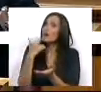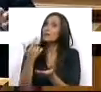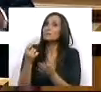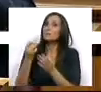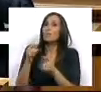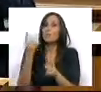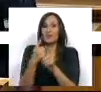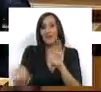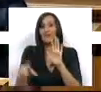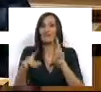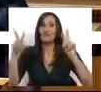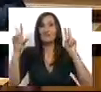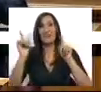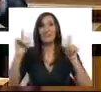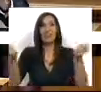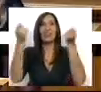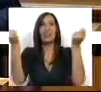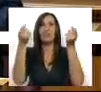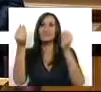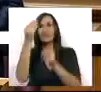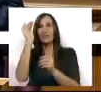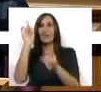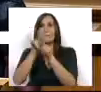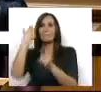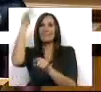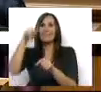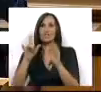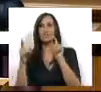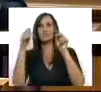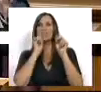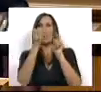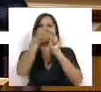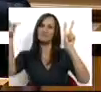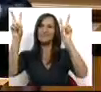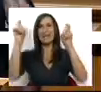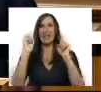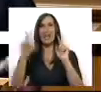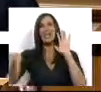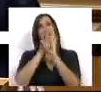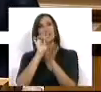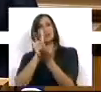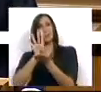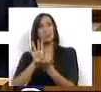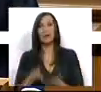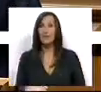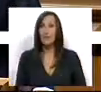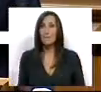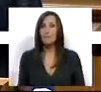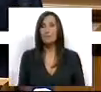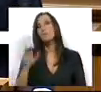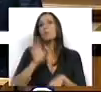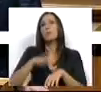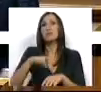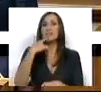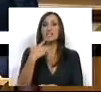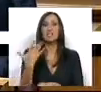esse vai ser o batismo, não pode ser alterado, esta é a Lei dos Despejos, para além de